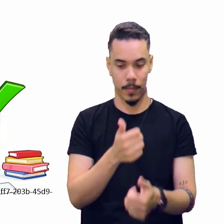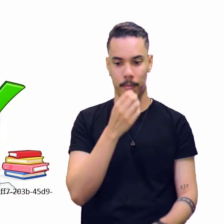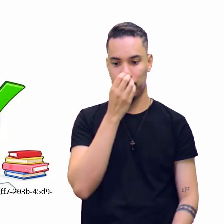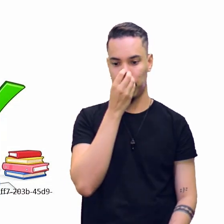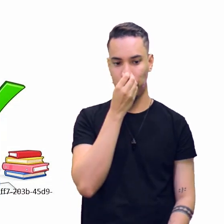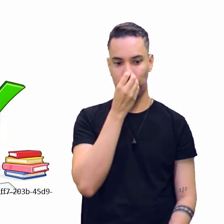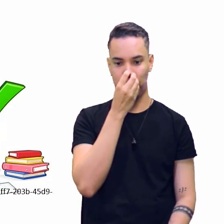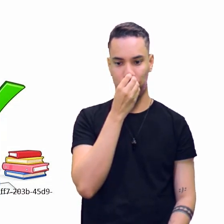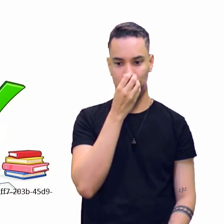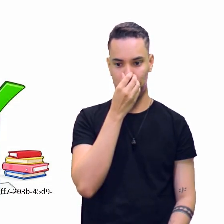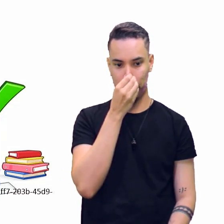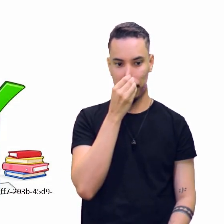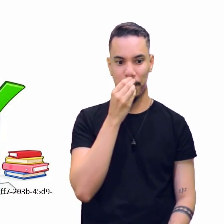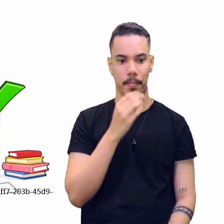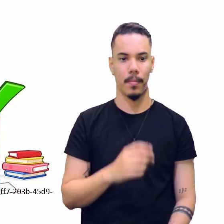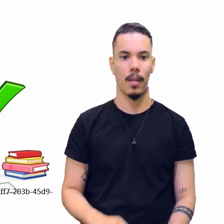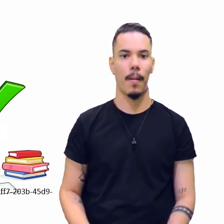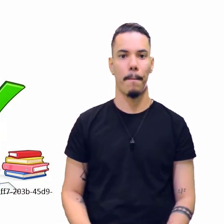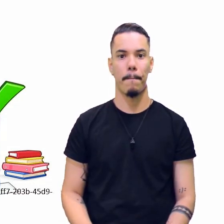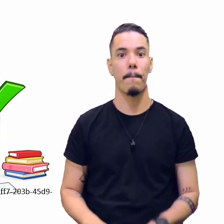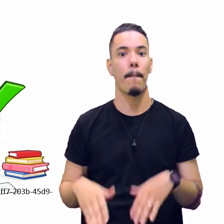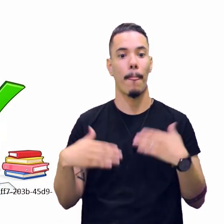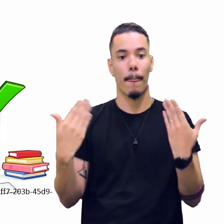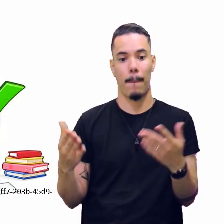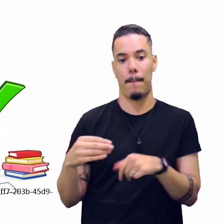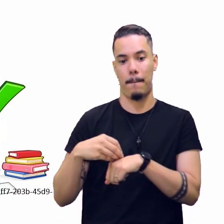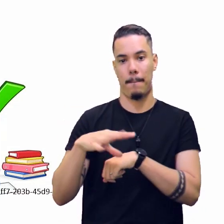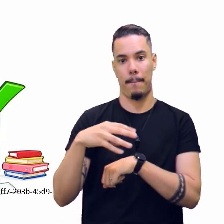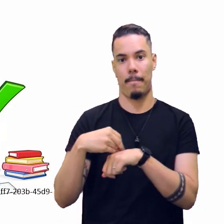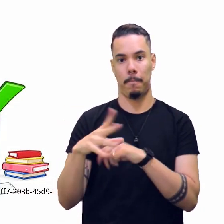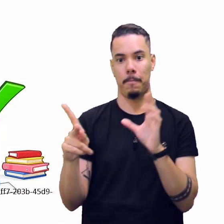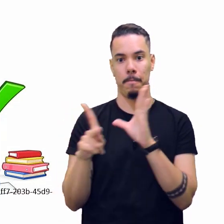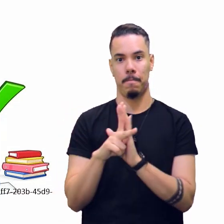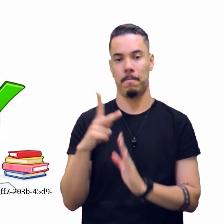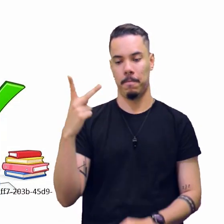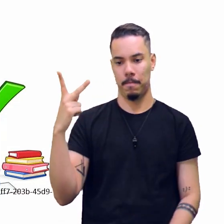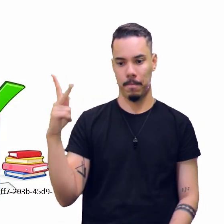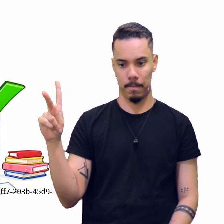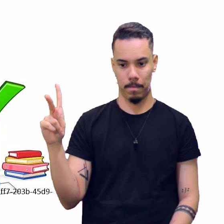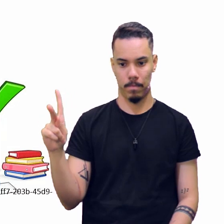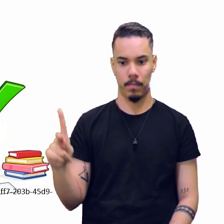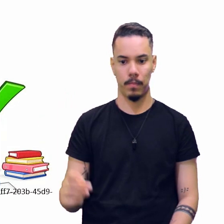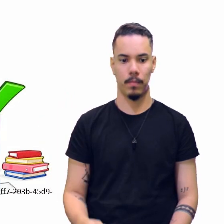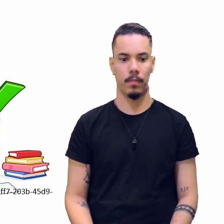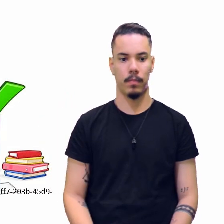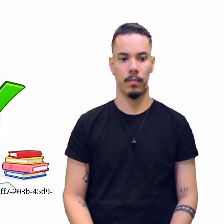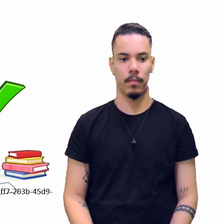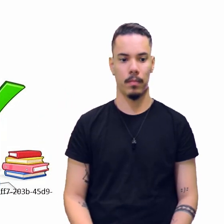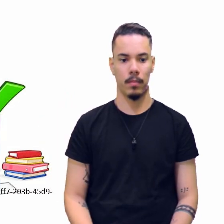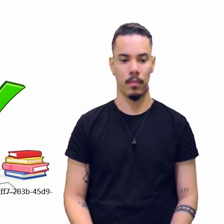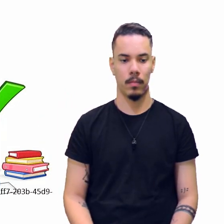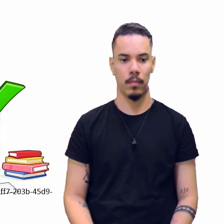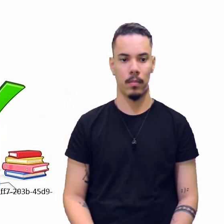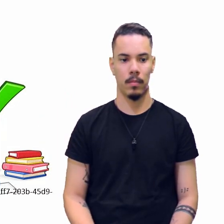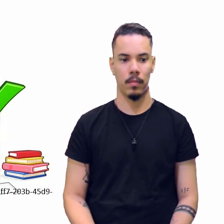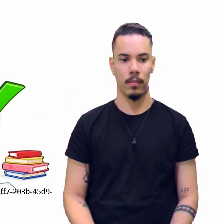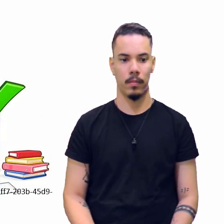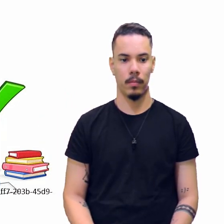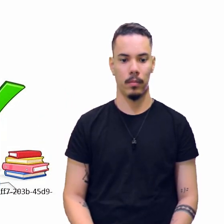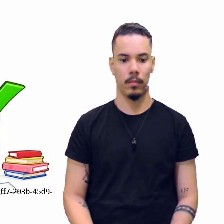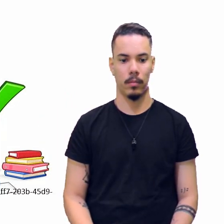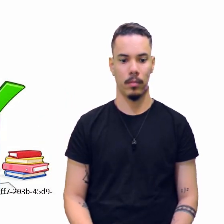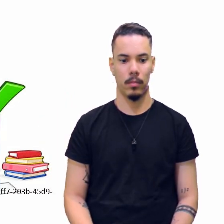Beleza? Então, vamos lá. Quais são as pistas da questão da reportagem, né? Sempre assim, o título, o